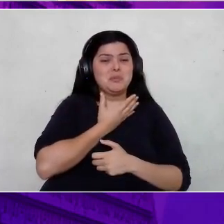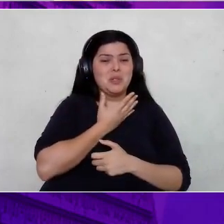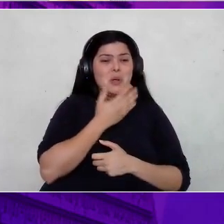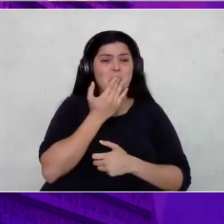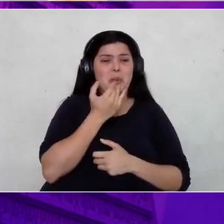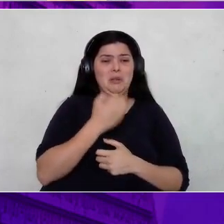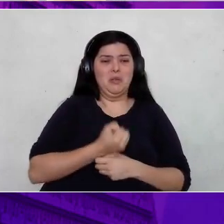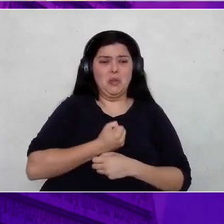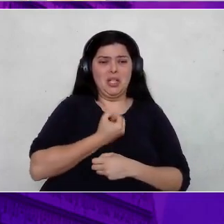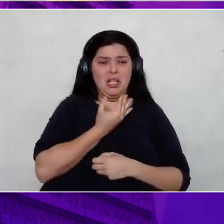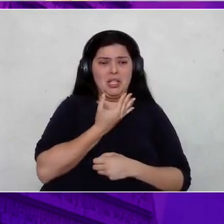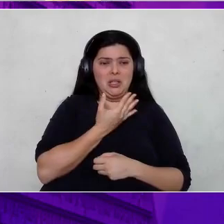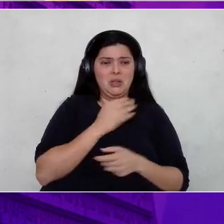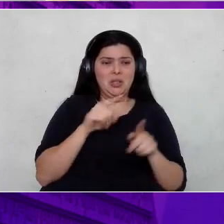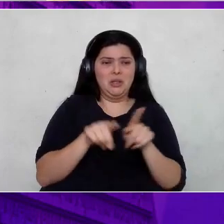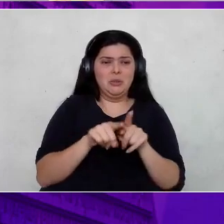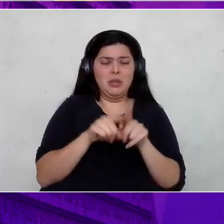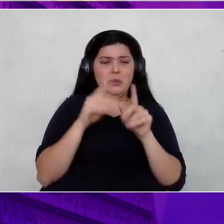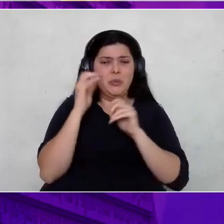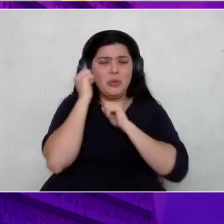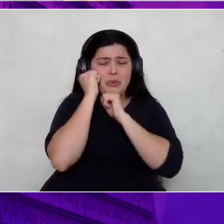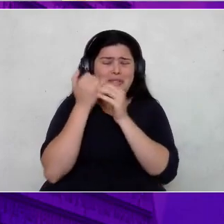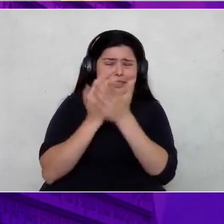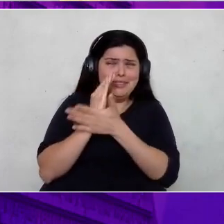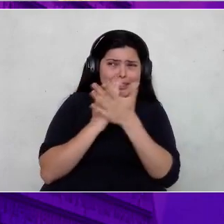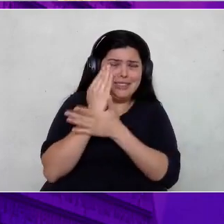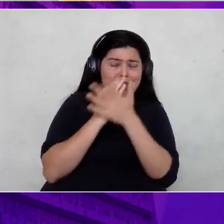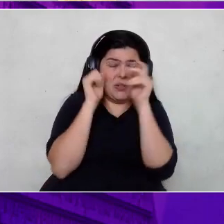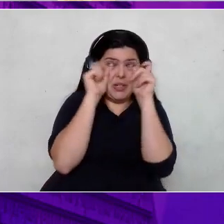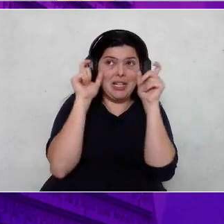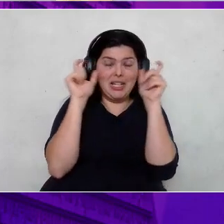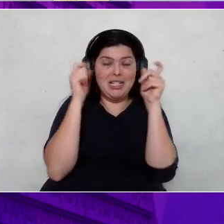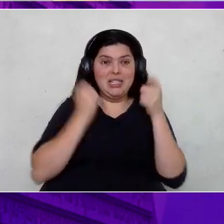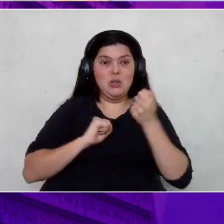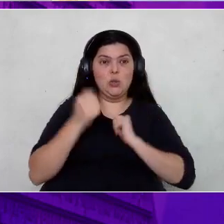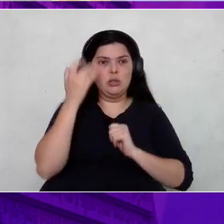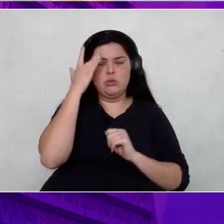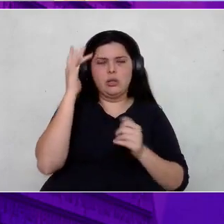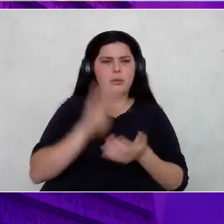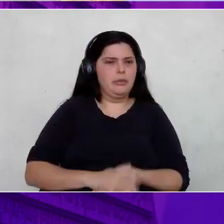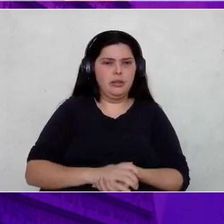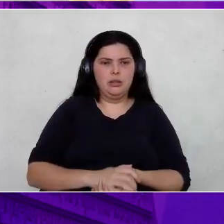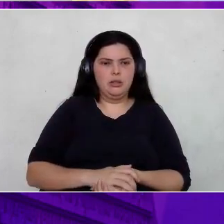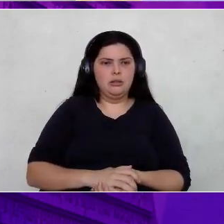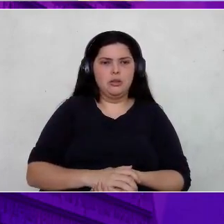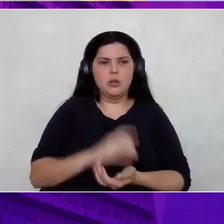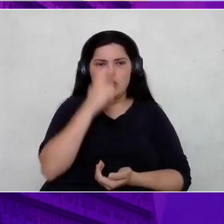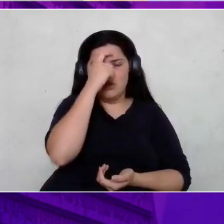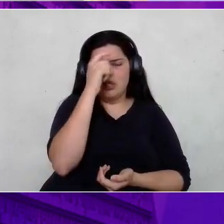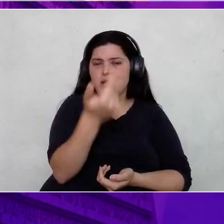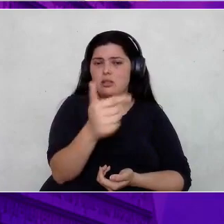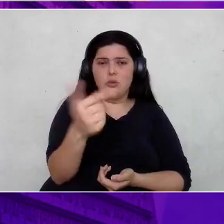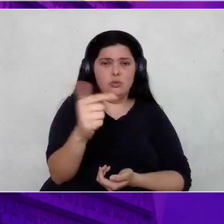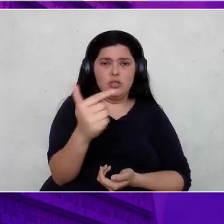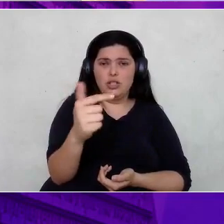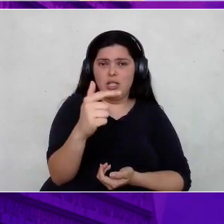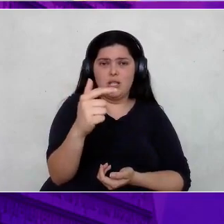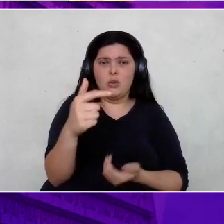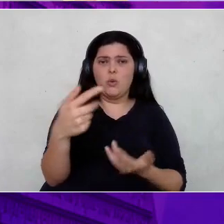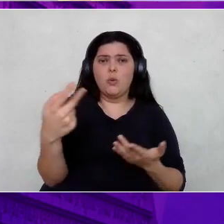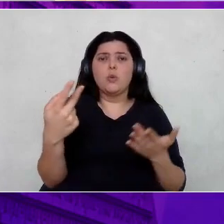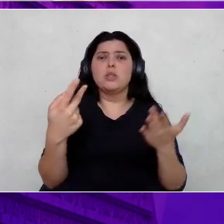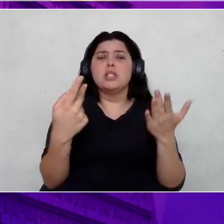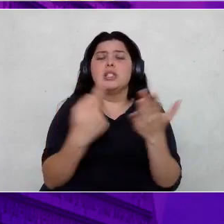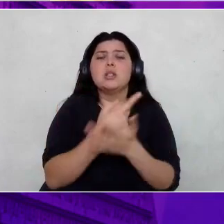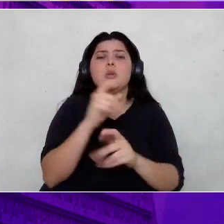Dormindo mal. Acordava à noite desesperado. Não sabia por quê. Não tinha consciência do que essa minha